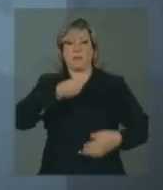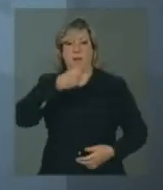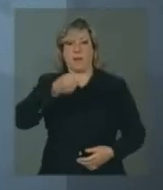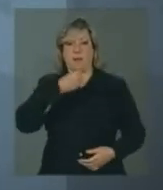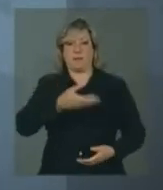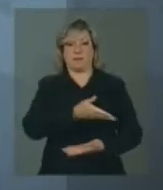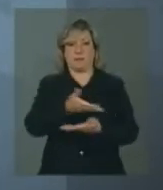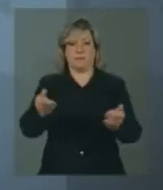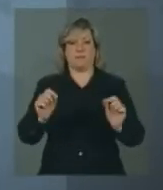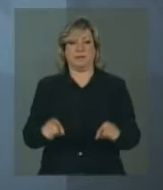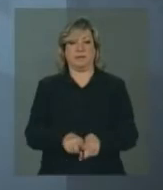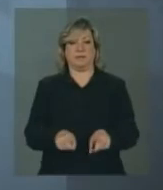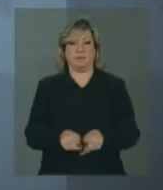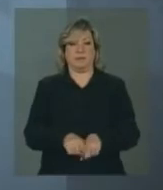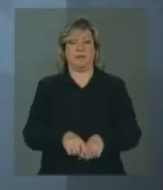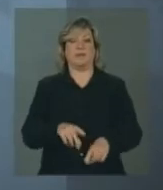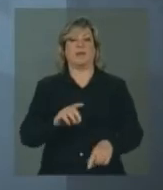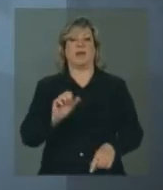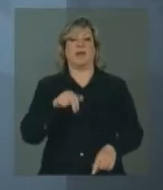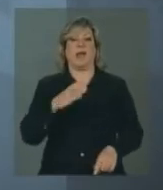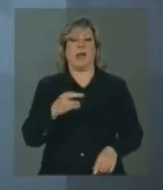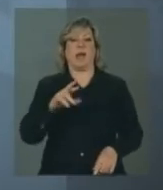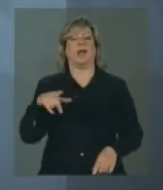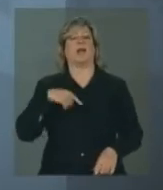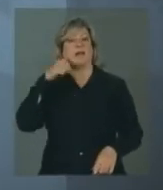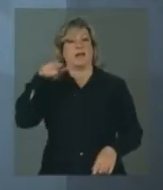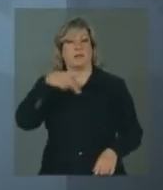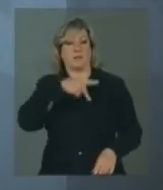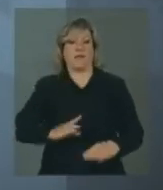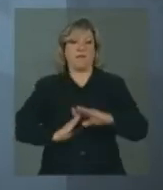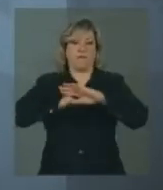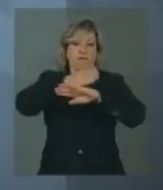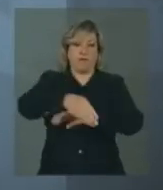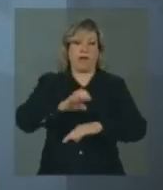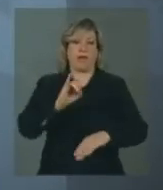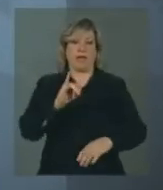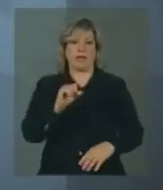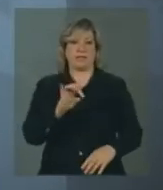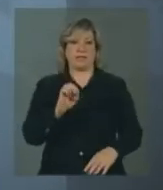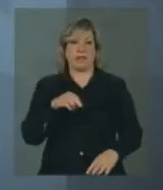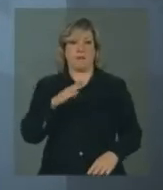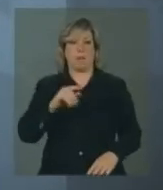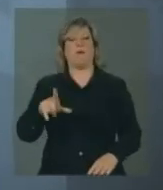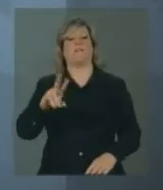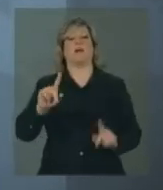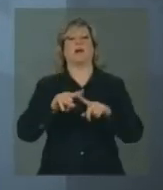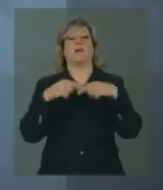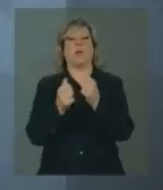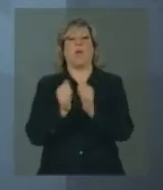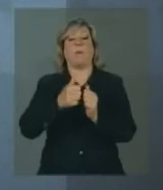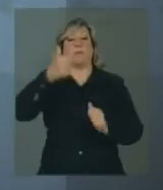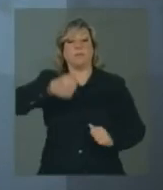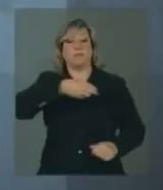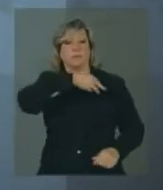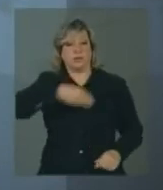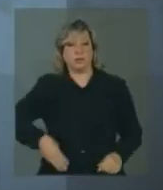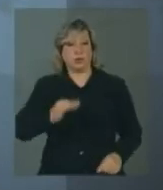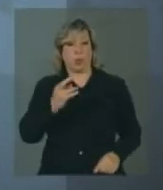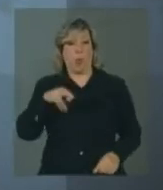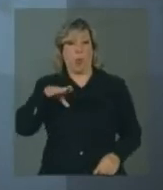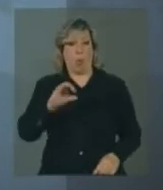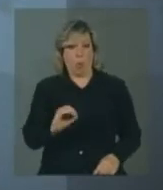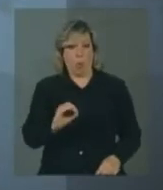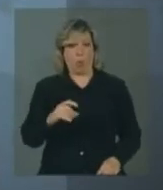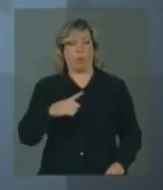empresa. De Ankara, a presidenta seguiu para Istambul, onde deveria se reunir com o primeiro-ministro turco, Tayyip